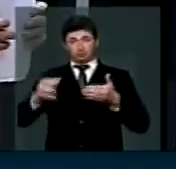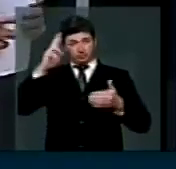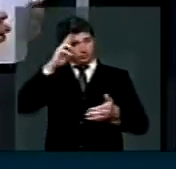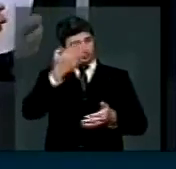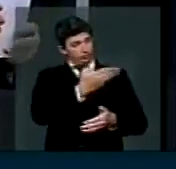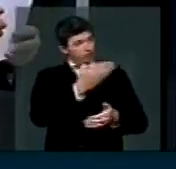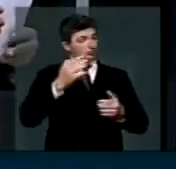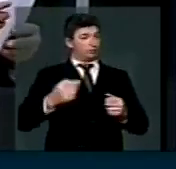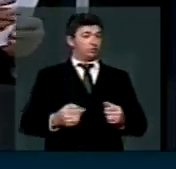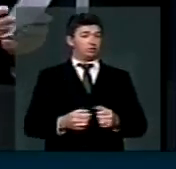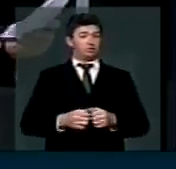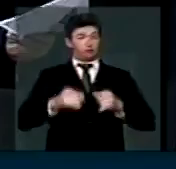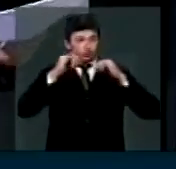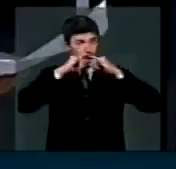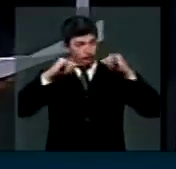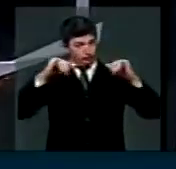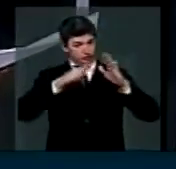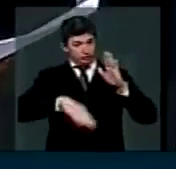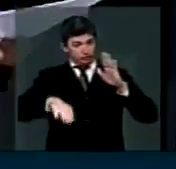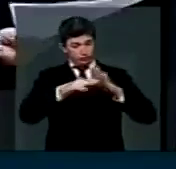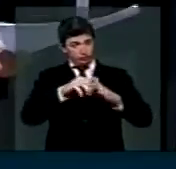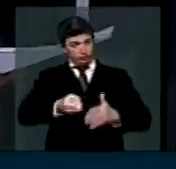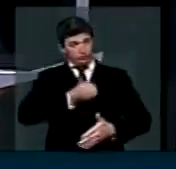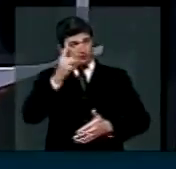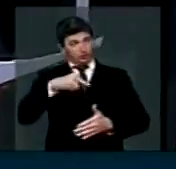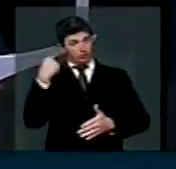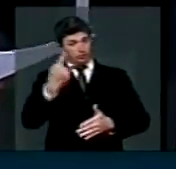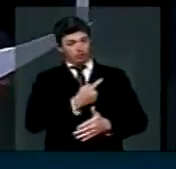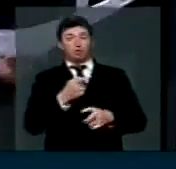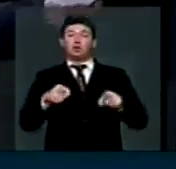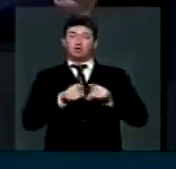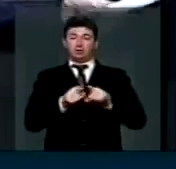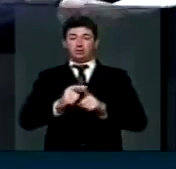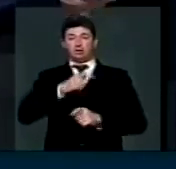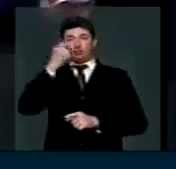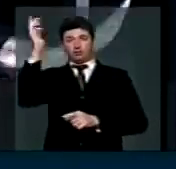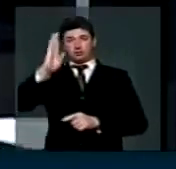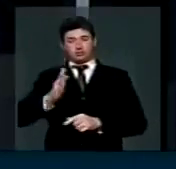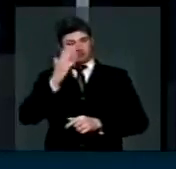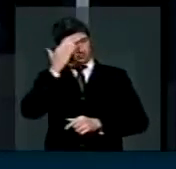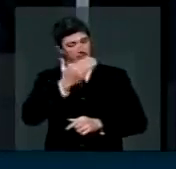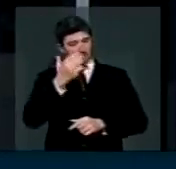excelência, que dê divulgação nesse nosso pronunciamento, inclusive na voz do Brasil. Muito obrigado.